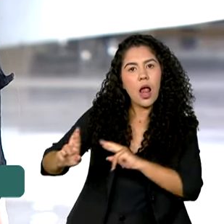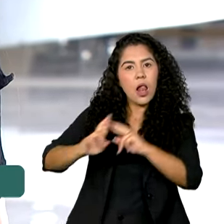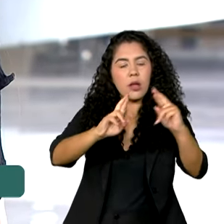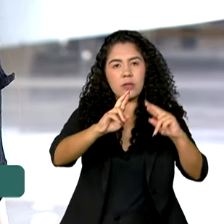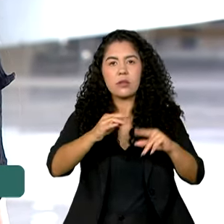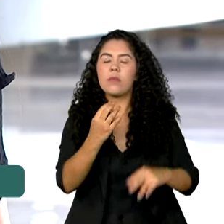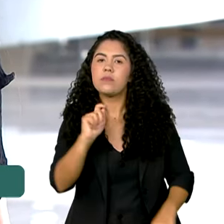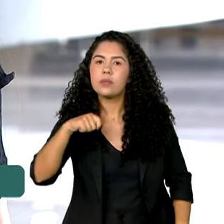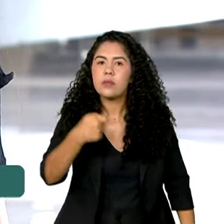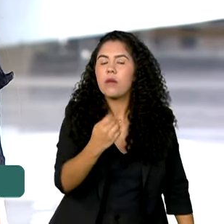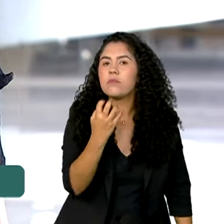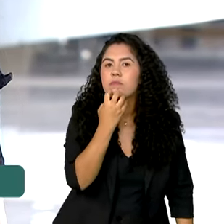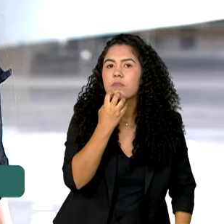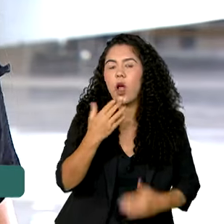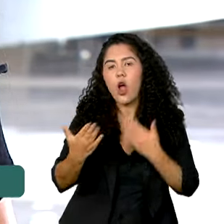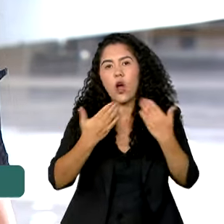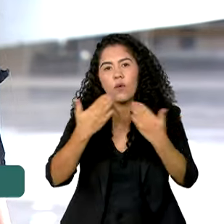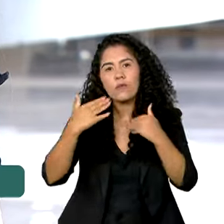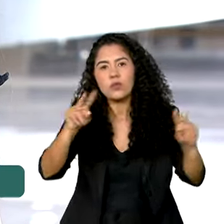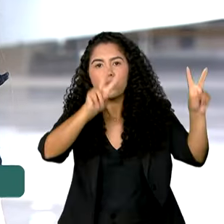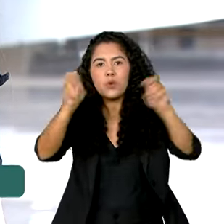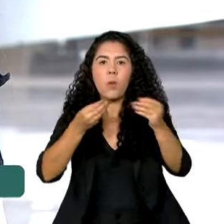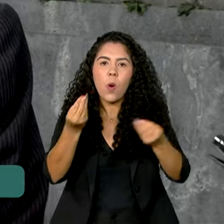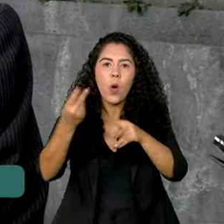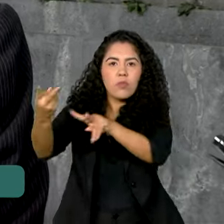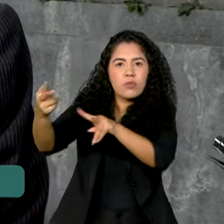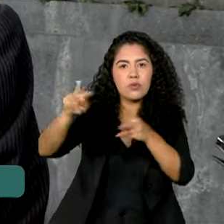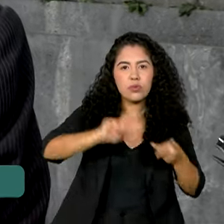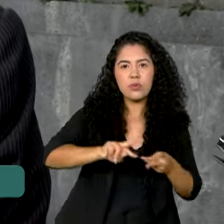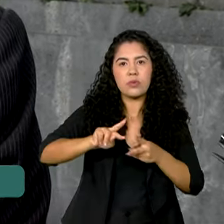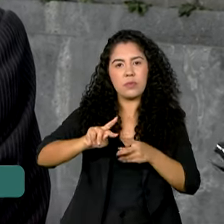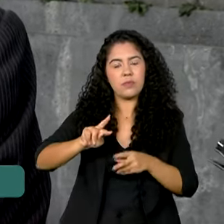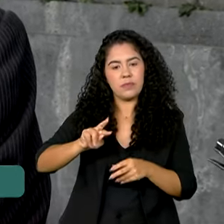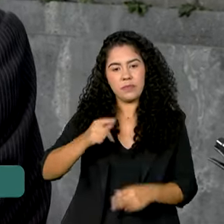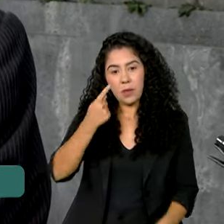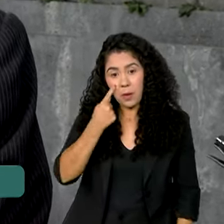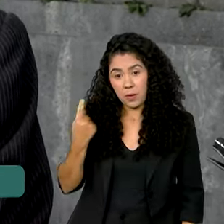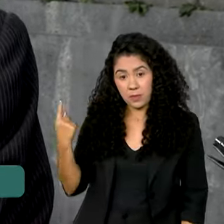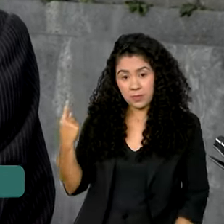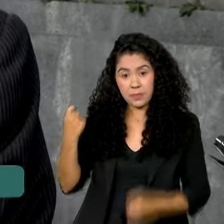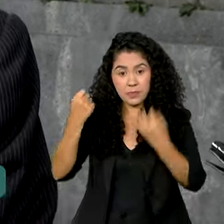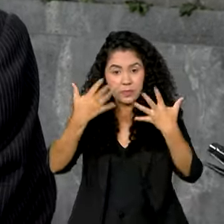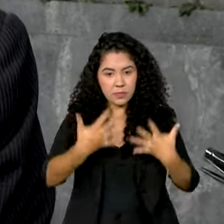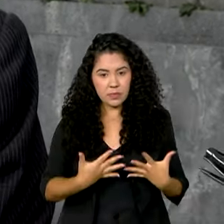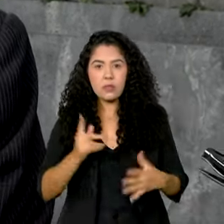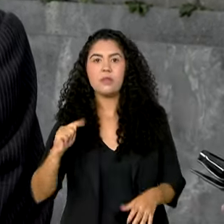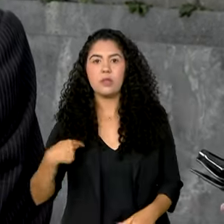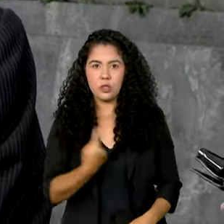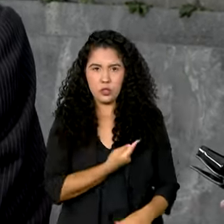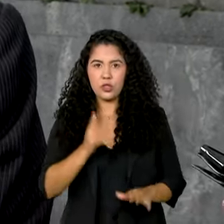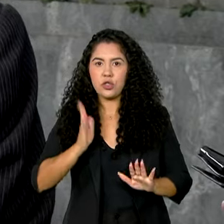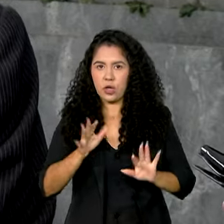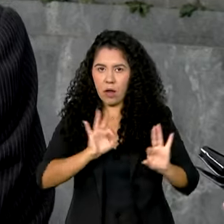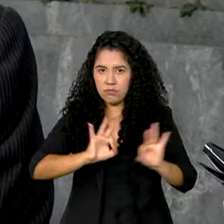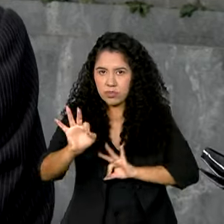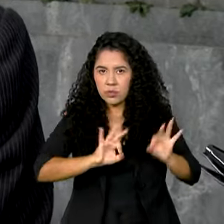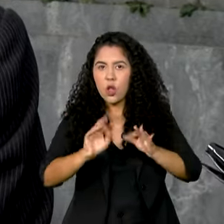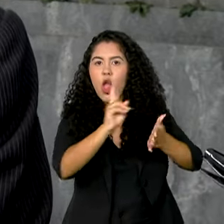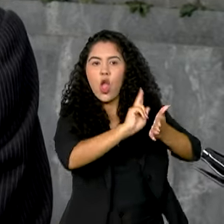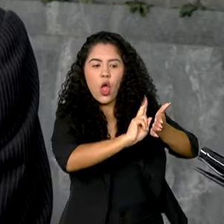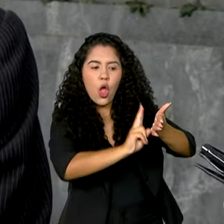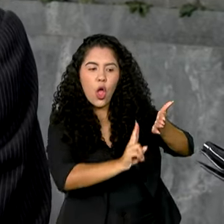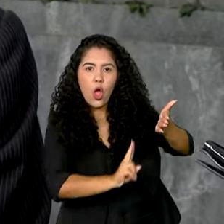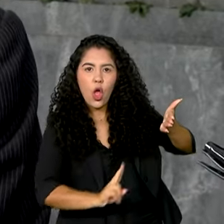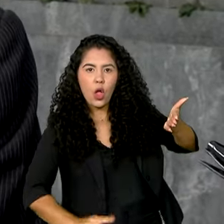repatriação dos brasileiros no Líbano. Vamos ouvir. Já estamos com uma lista que estamos